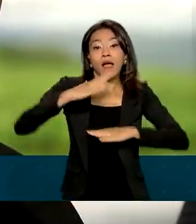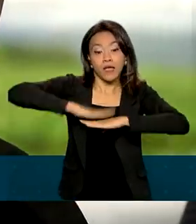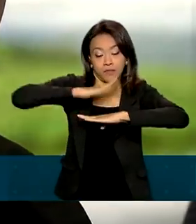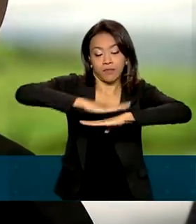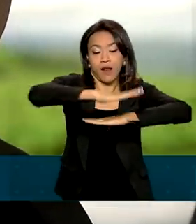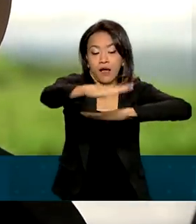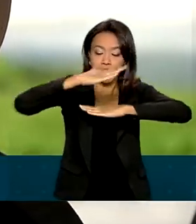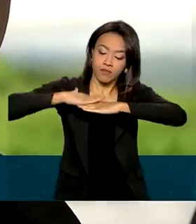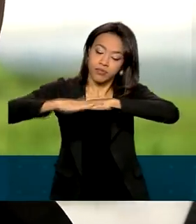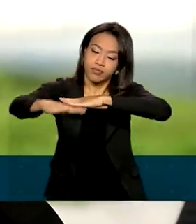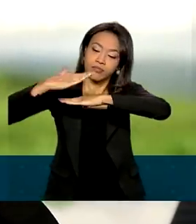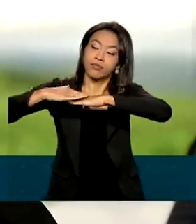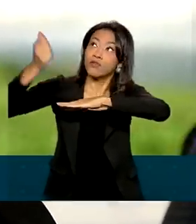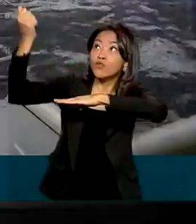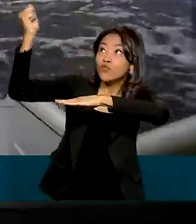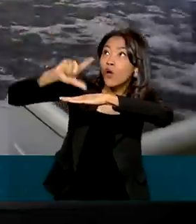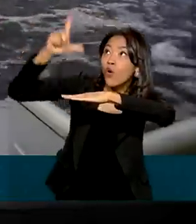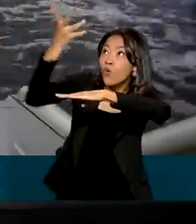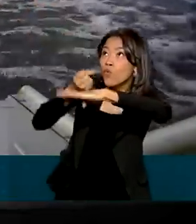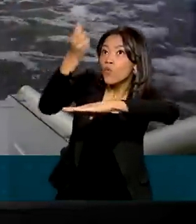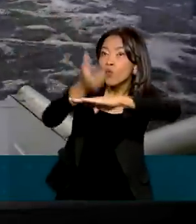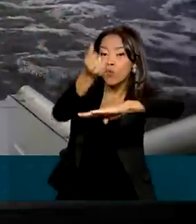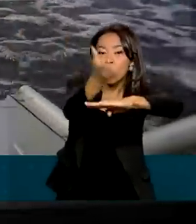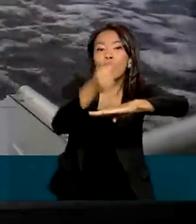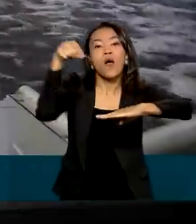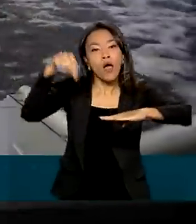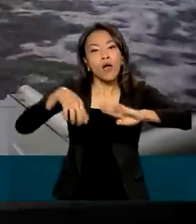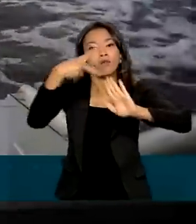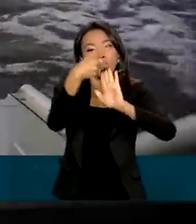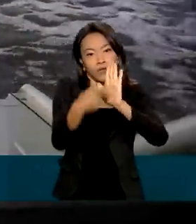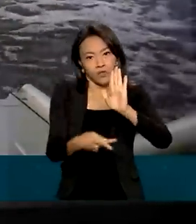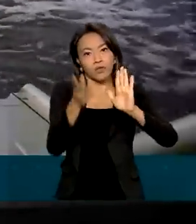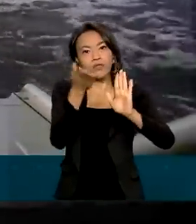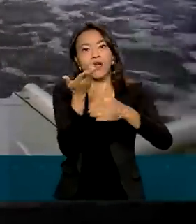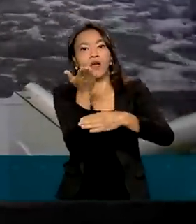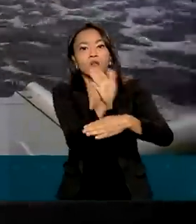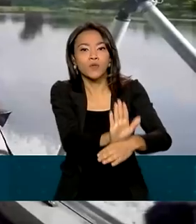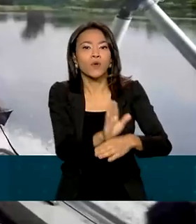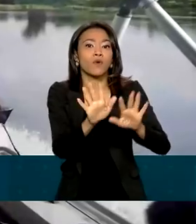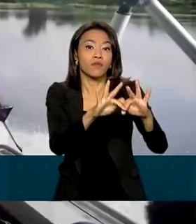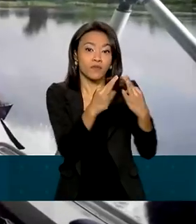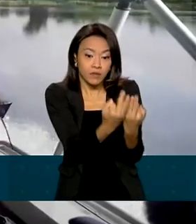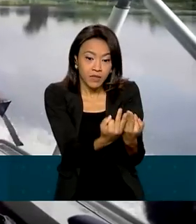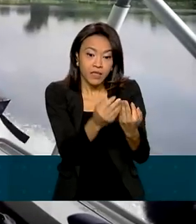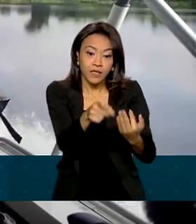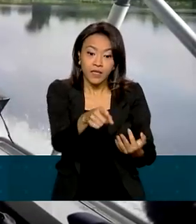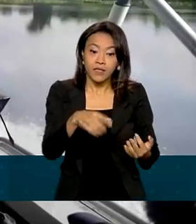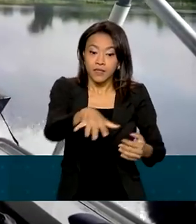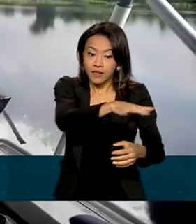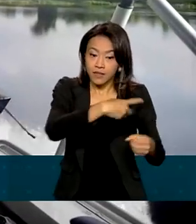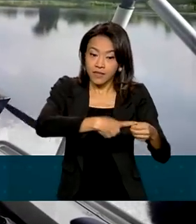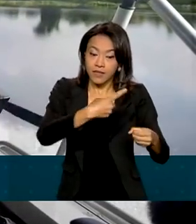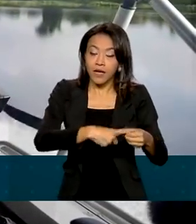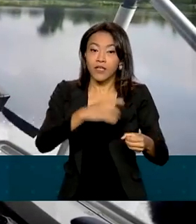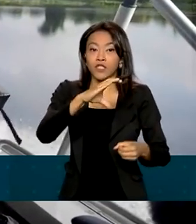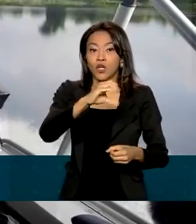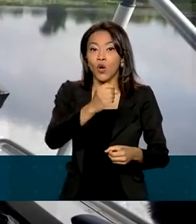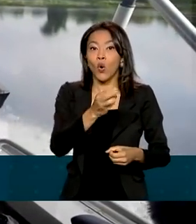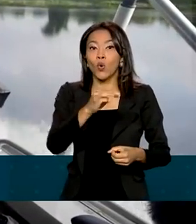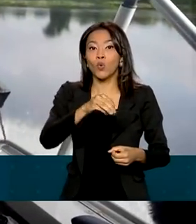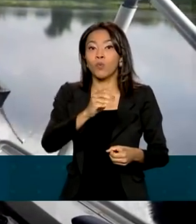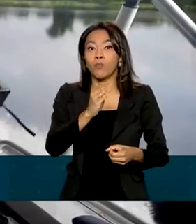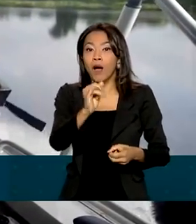projeto Ilumina Pantanal, que já beneficiou famílias dos municípios de Corumbá, Aquidauana,